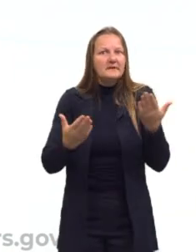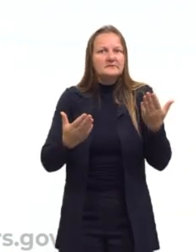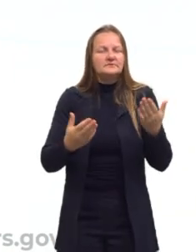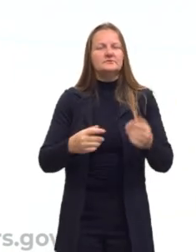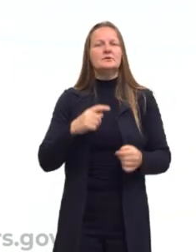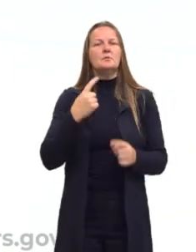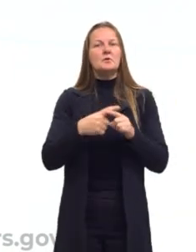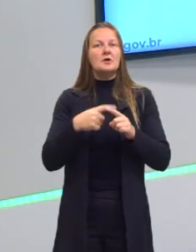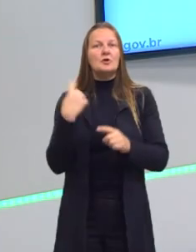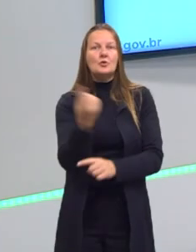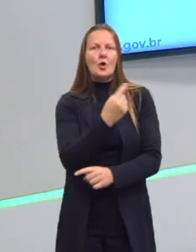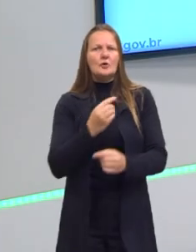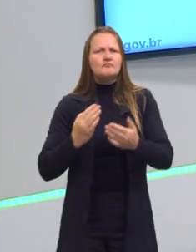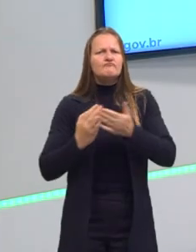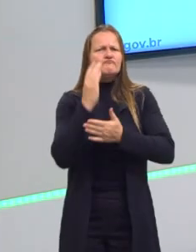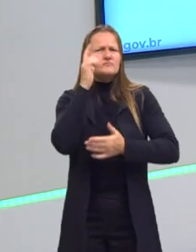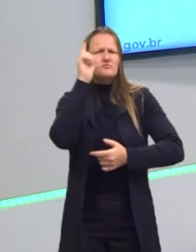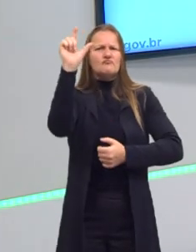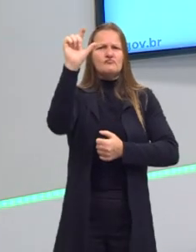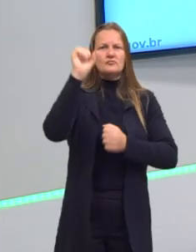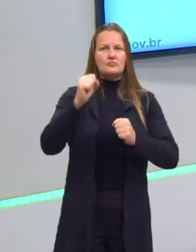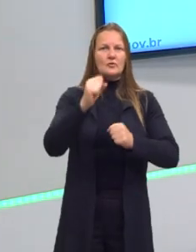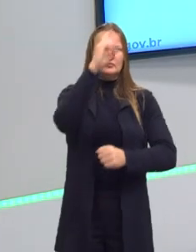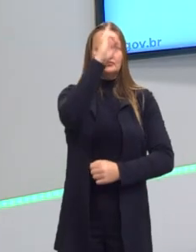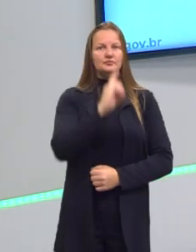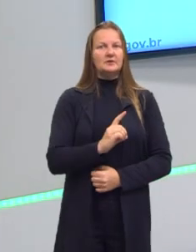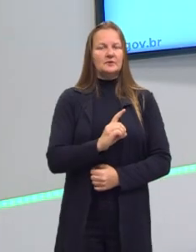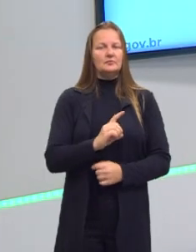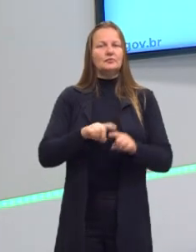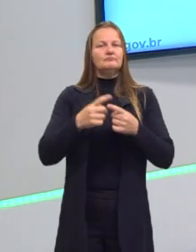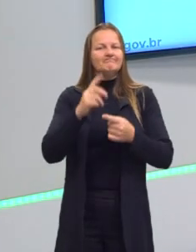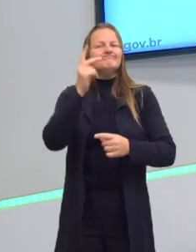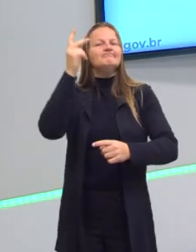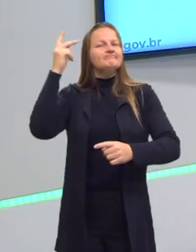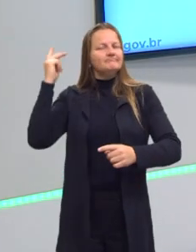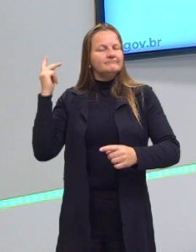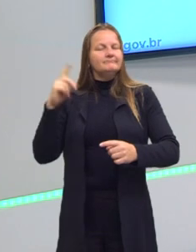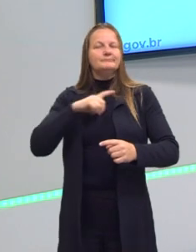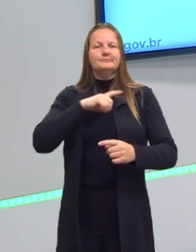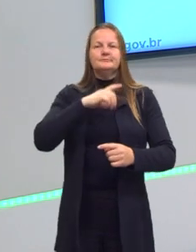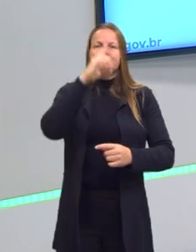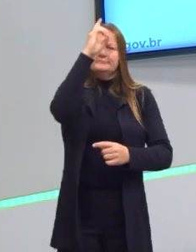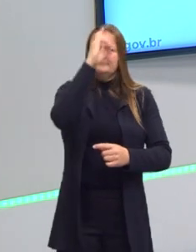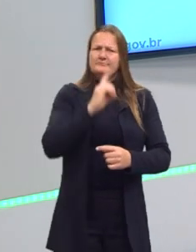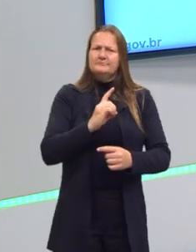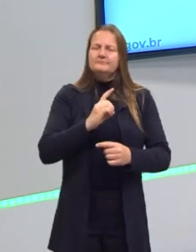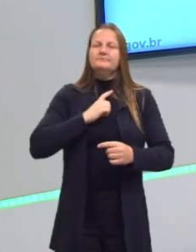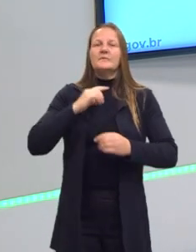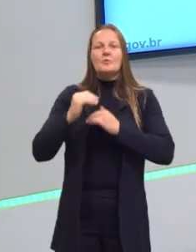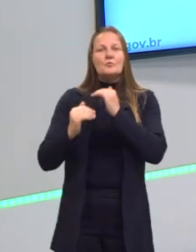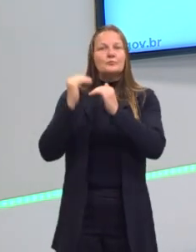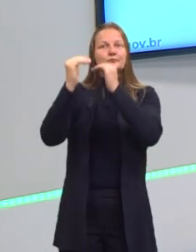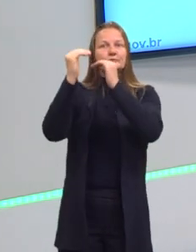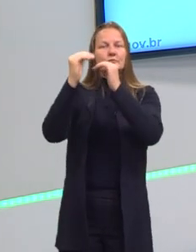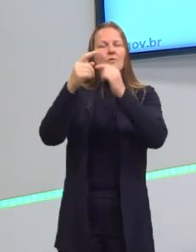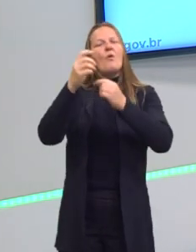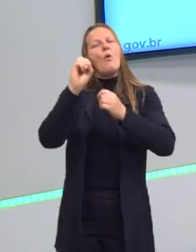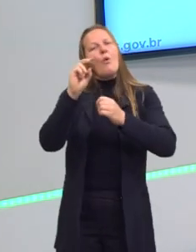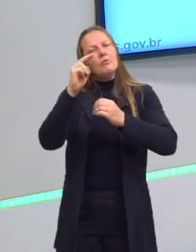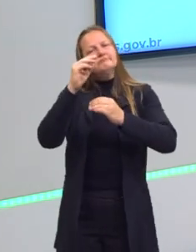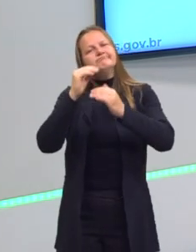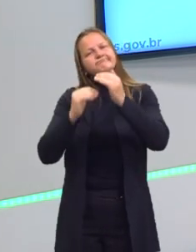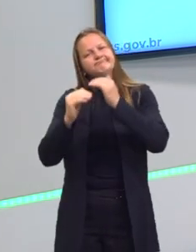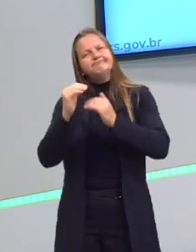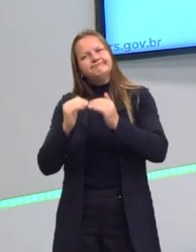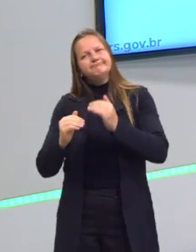é porque nós conquistamos alguns direitos, a gente pode ver isso historicamente, né? Os direitos eles podem evoluir ou regredir. Então